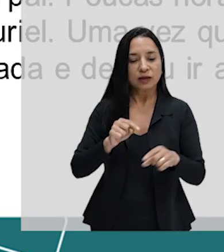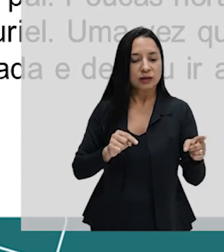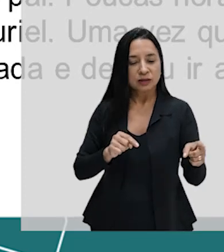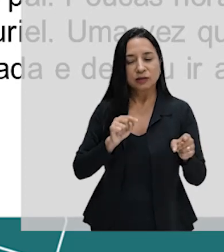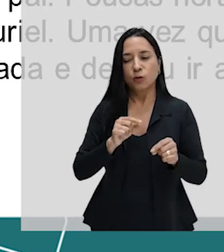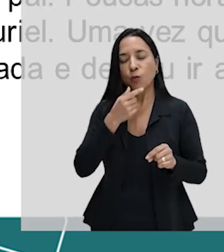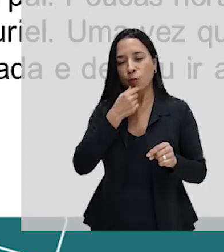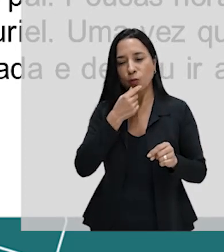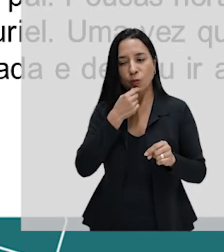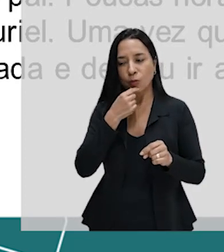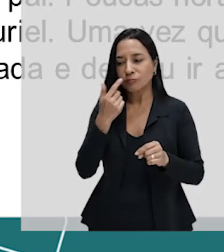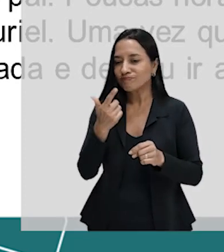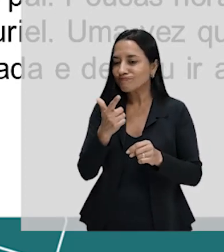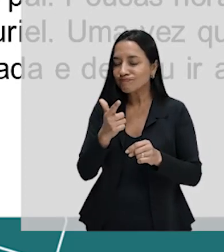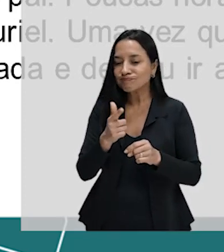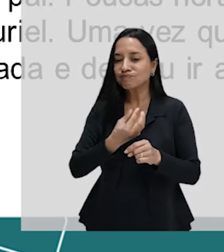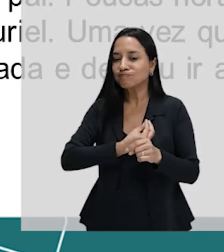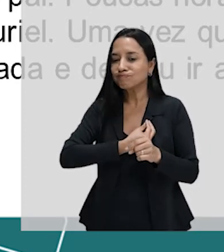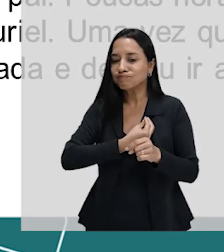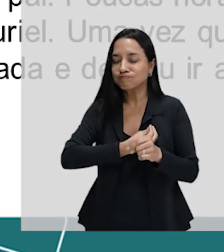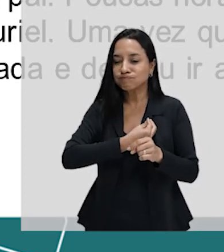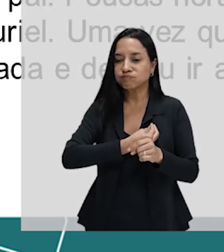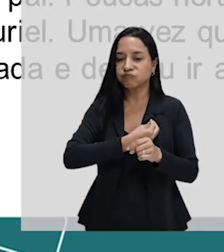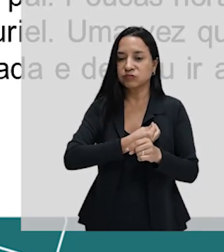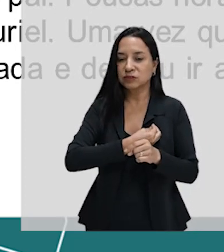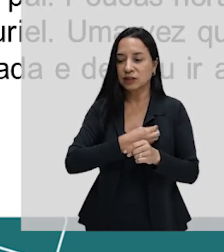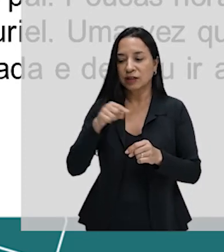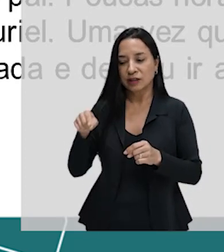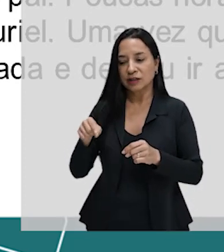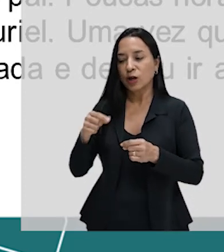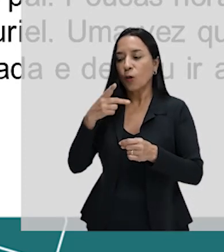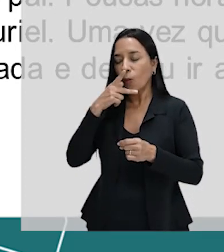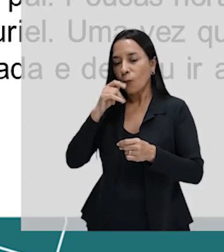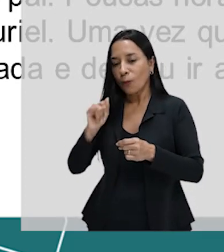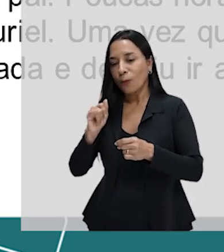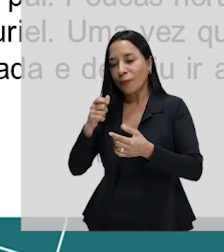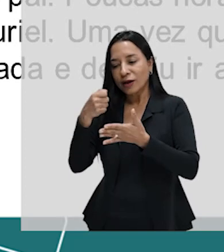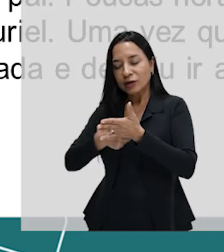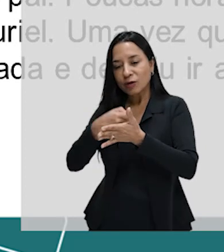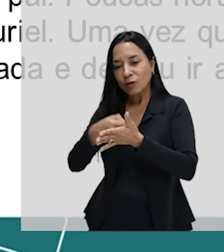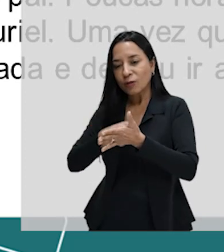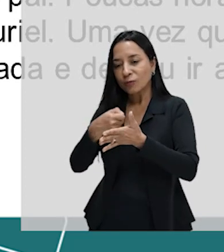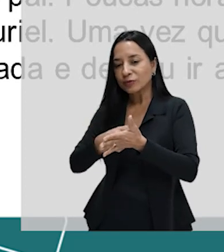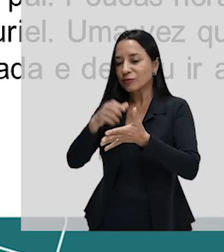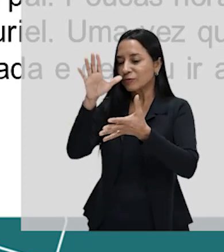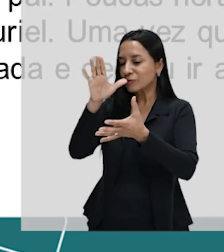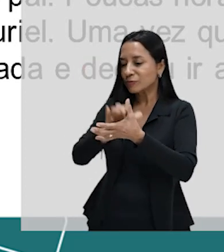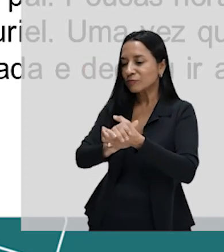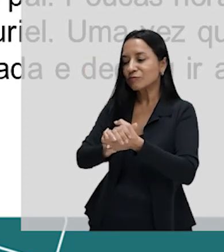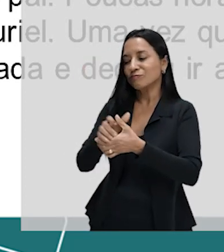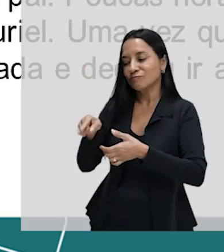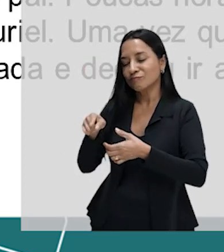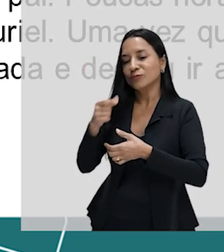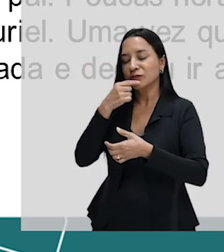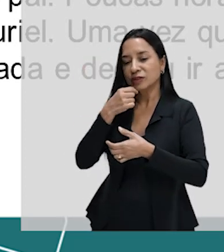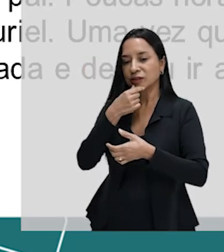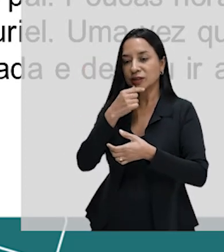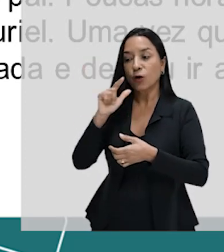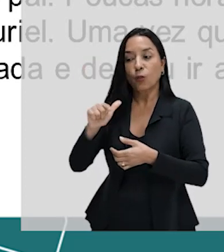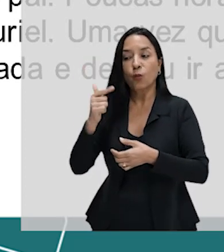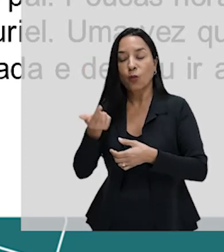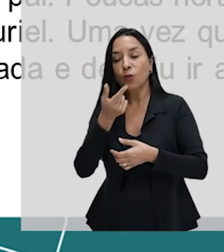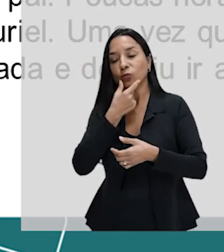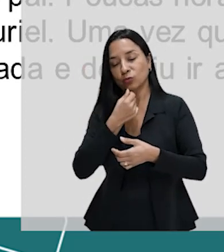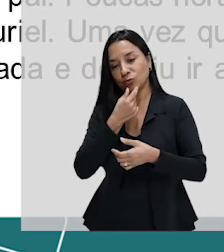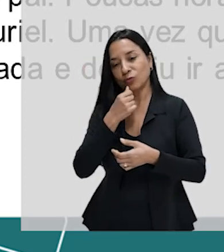para que a sua filha casasse com o abastado Pedro Fernandes de Azagra, rico, né?